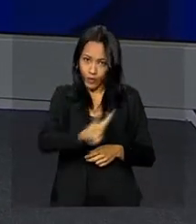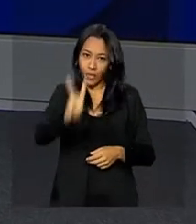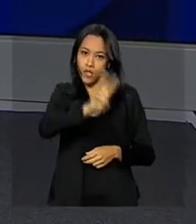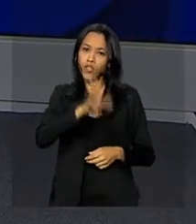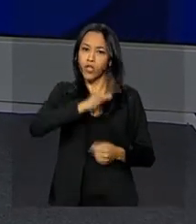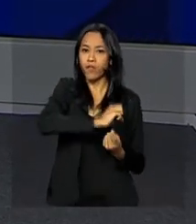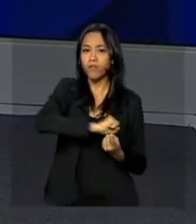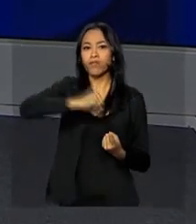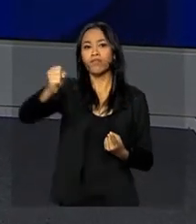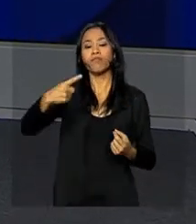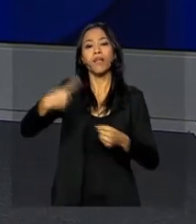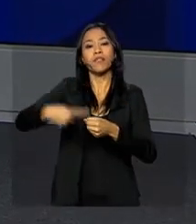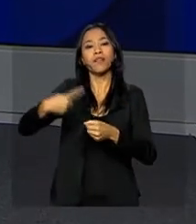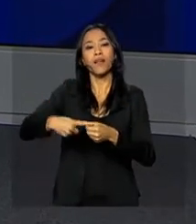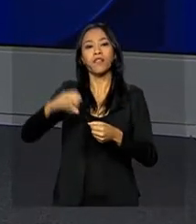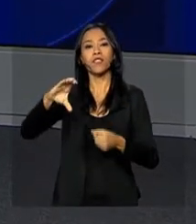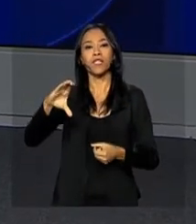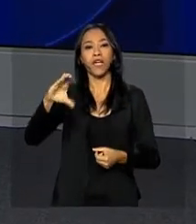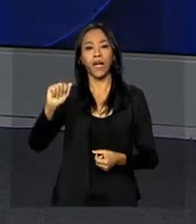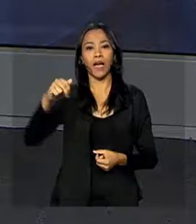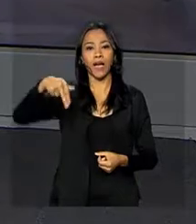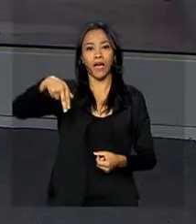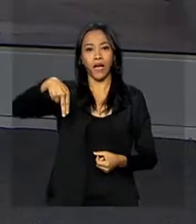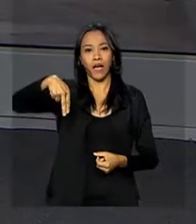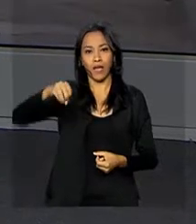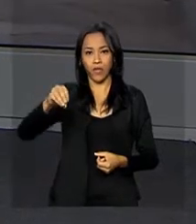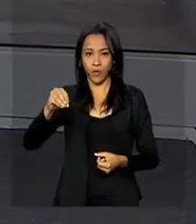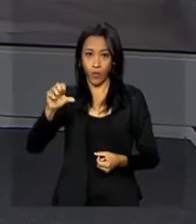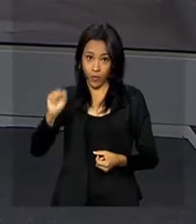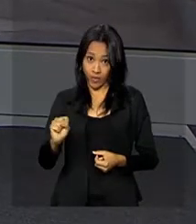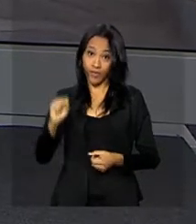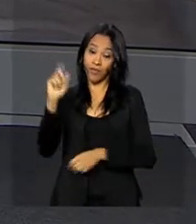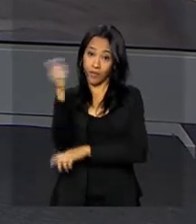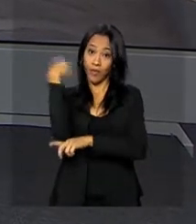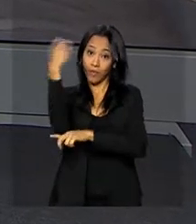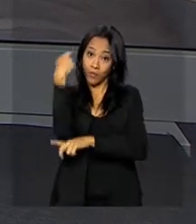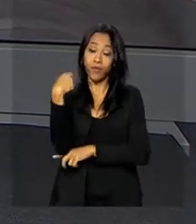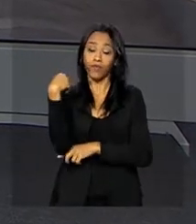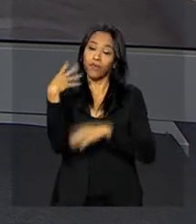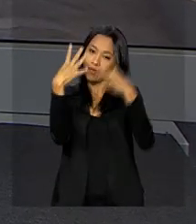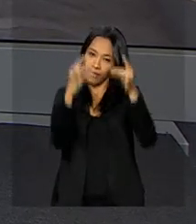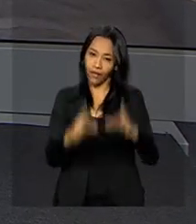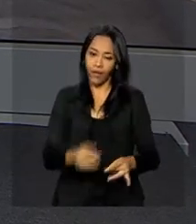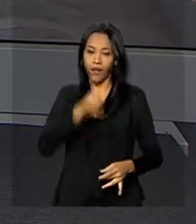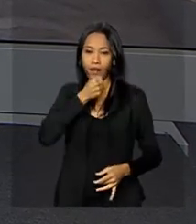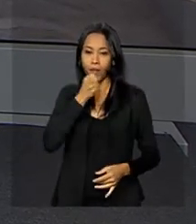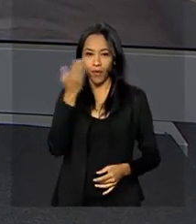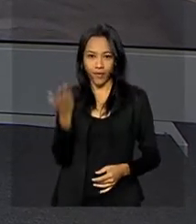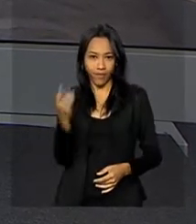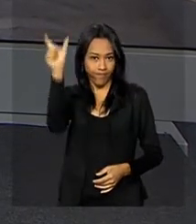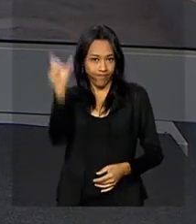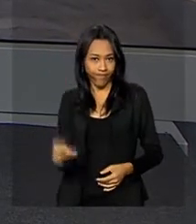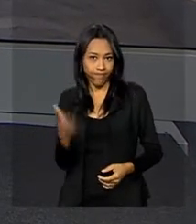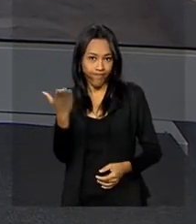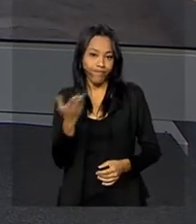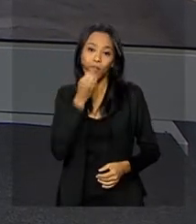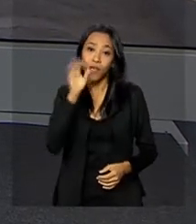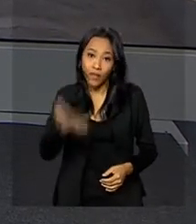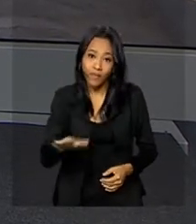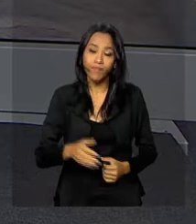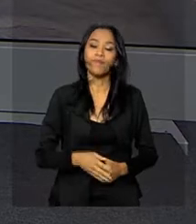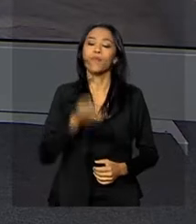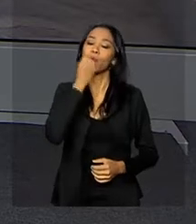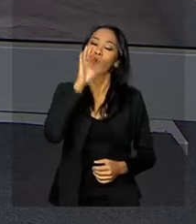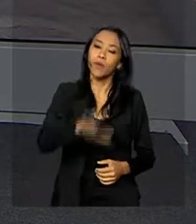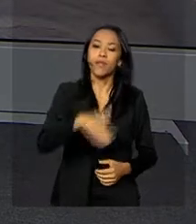Rio Grande do Sul. Vamos então ao Palácio do Planalto conversar sobre esse assunto ao vivo com o repórter Ney Pereira. Oi Ney, boa tarde pra você. Boa tarde